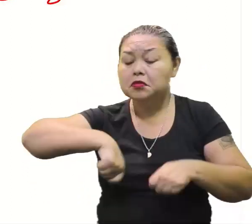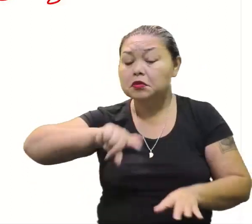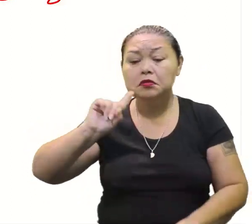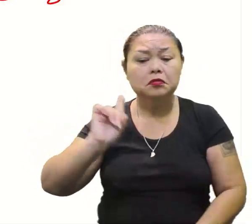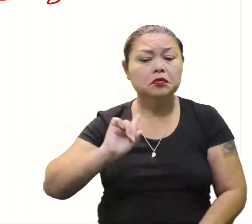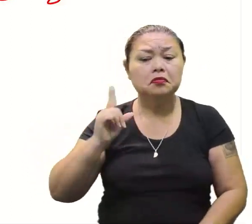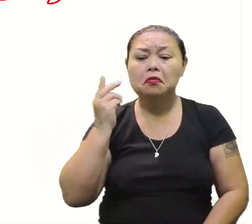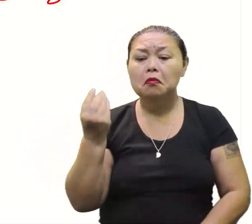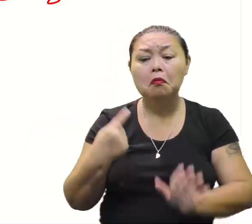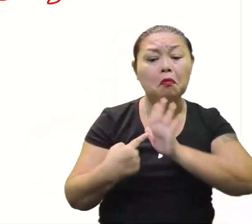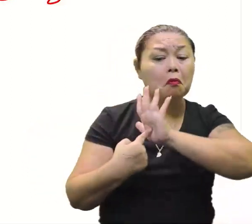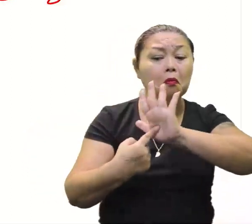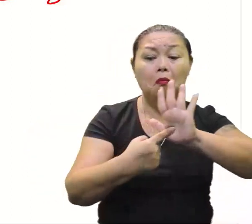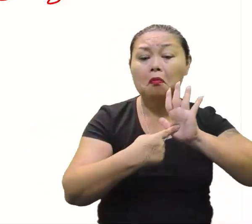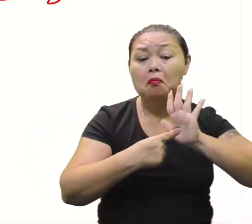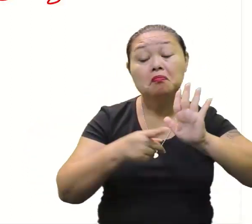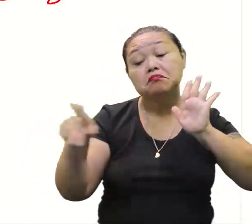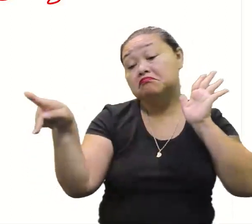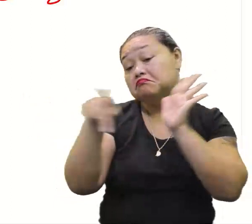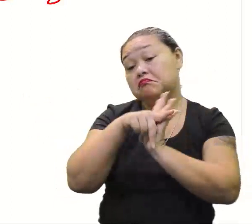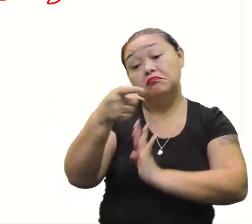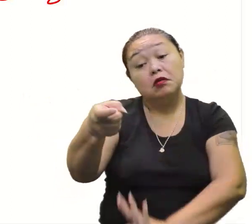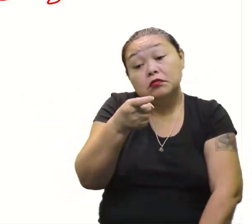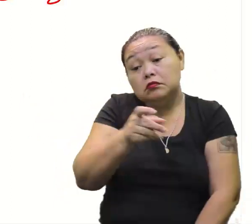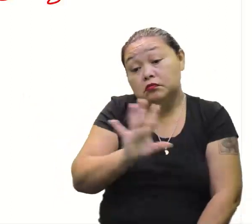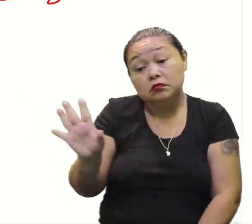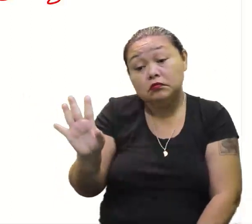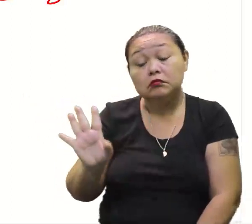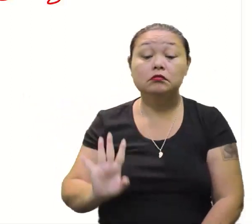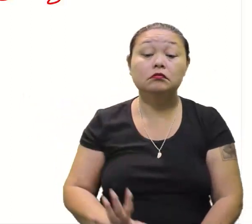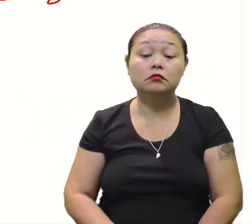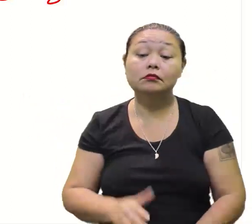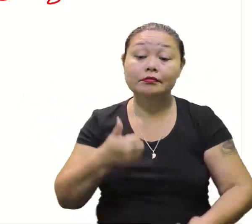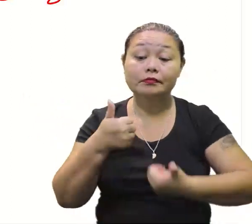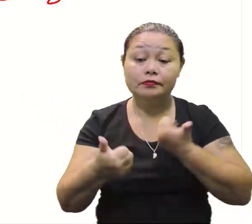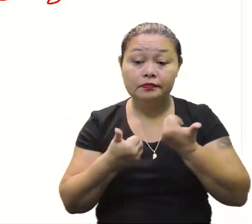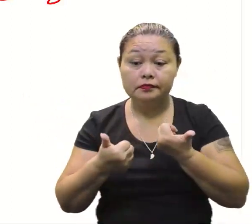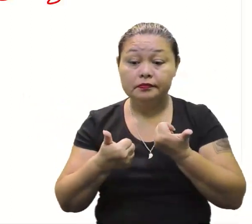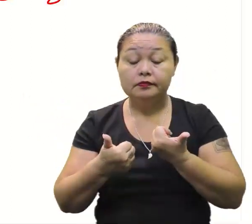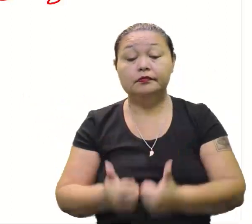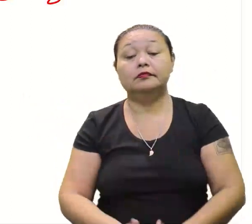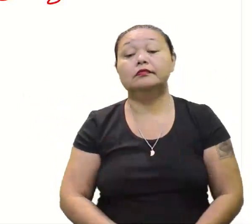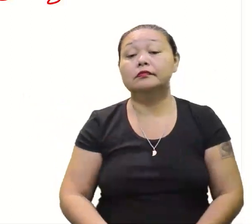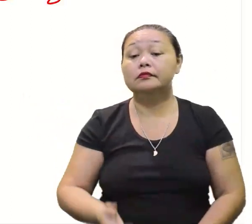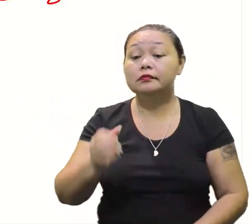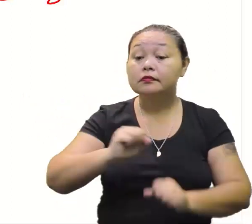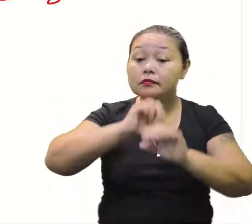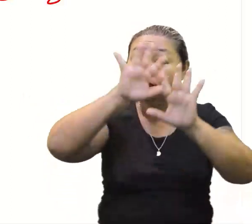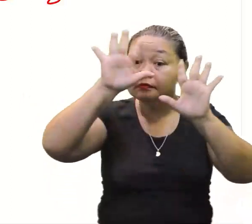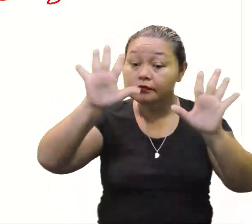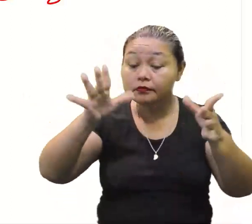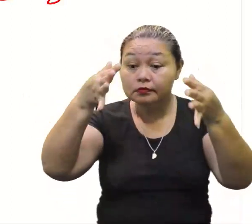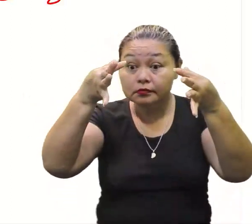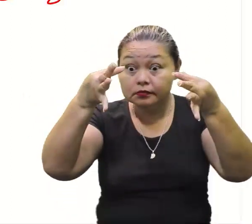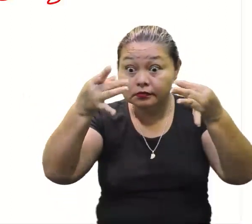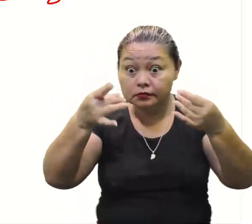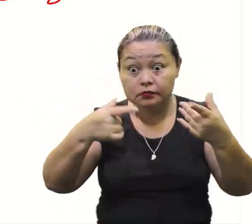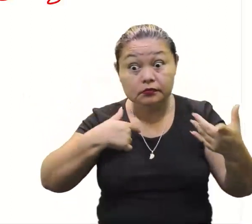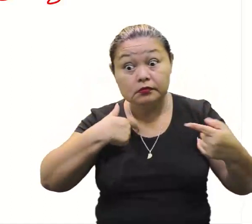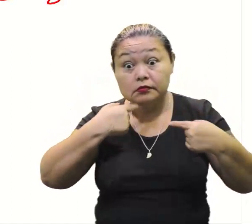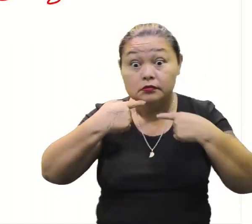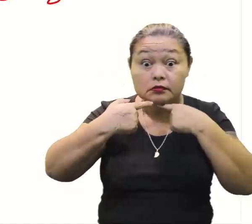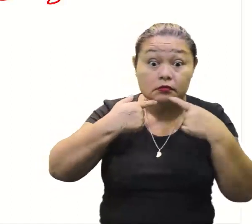né? Não há necessidade de mostrar. Isso. X é o próprio X. É o próprio X. Beleza? Isso mesmo. Beleza. É esclarecer esses detalhes, porque às vezes fica aquela